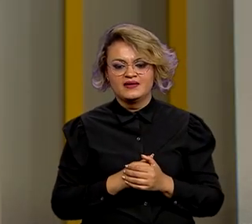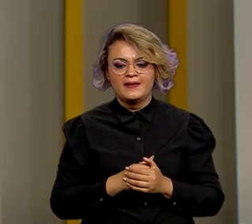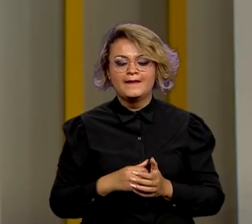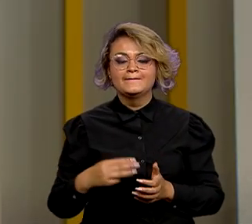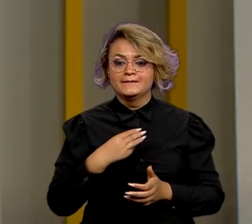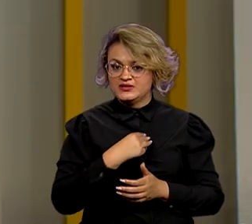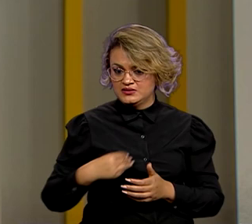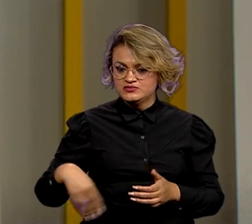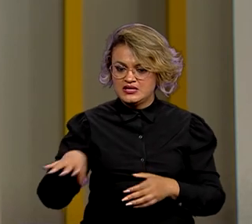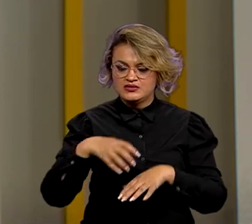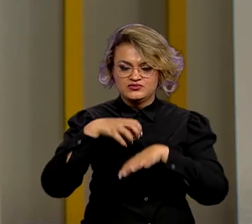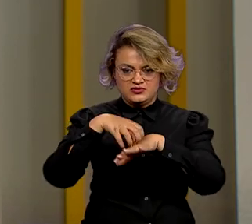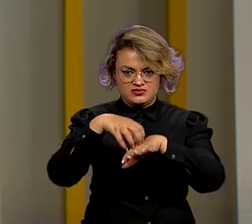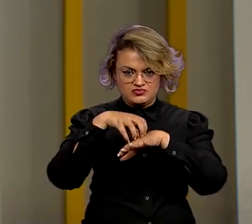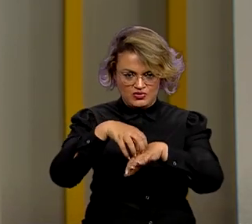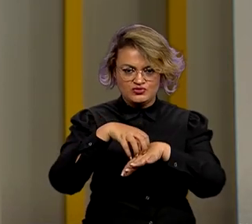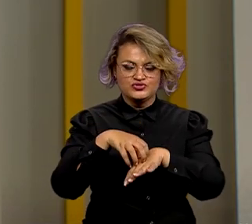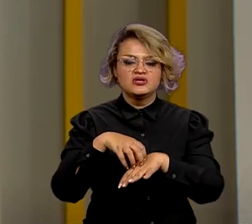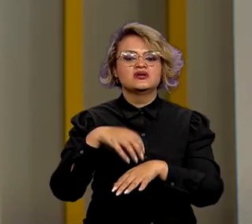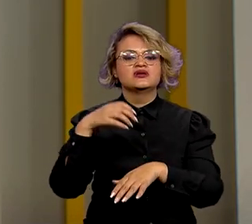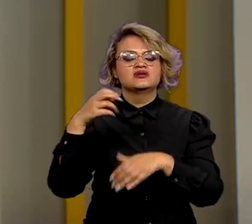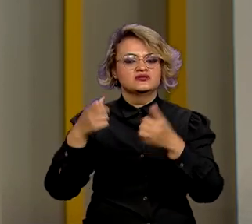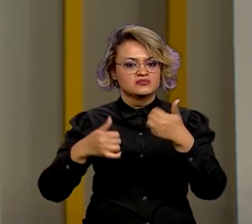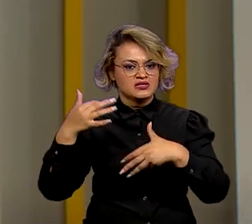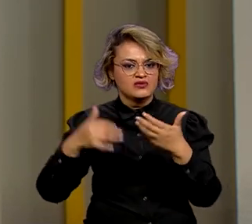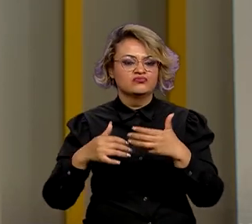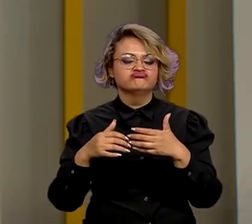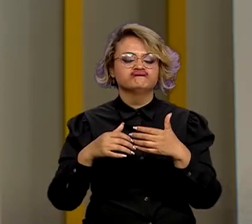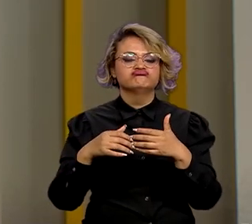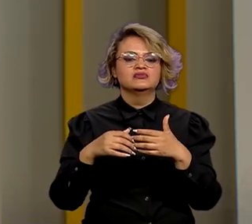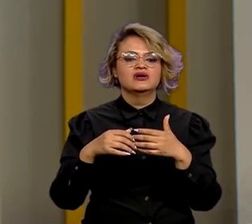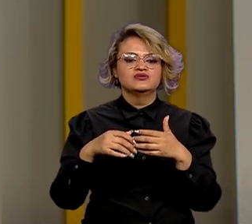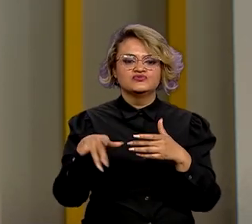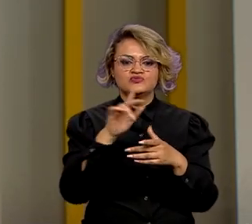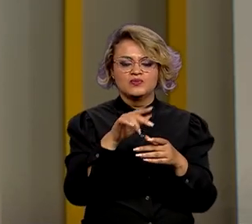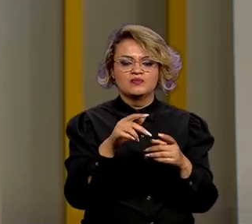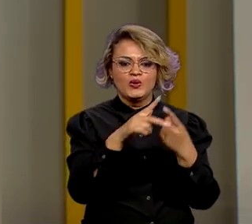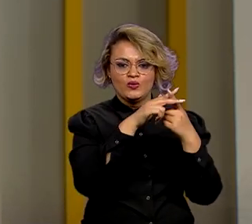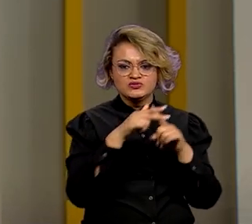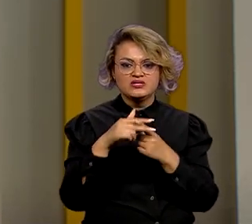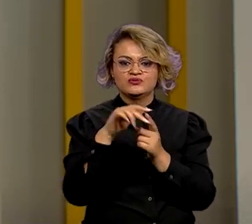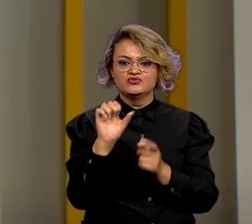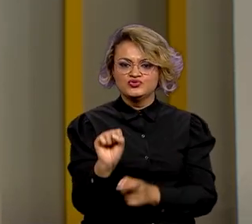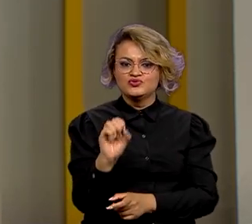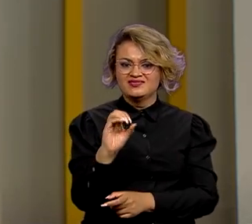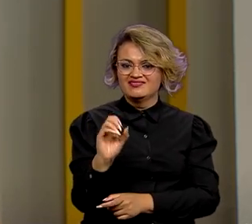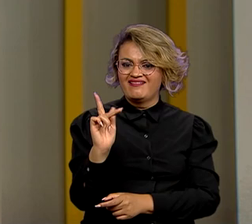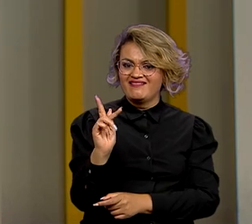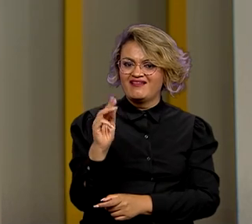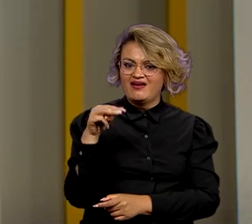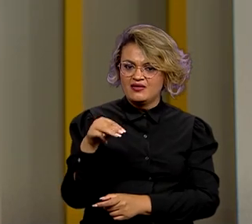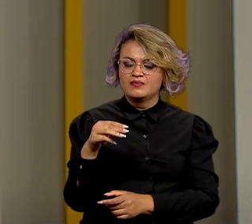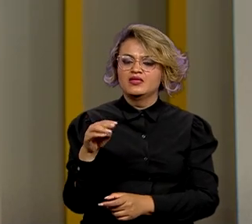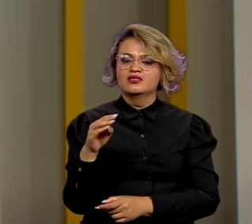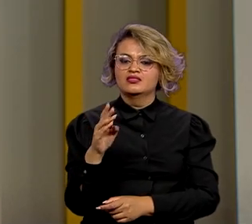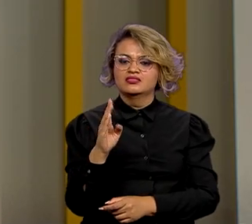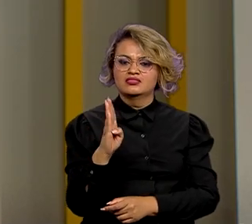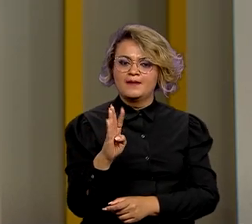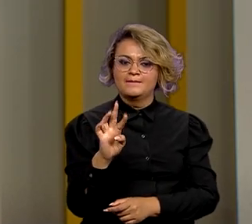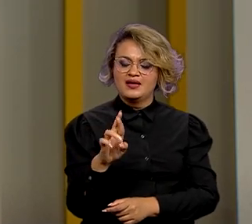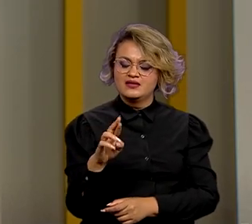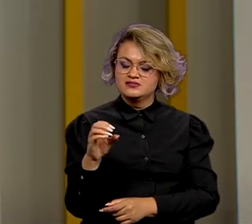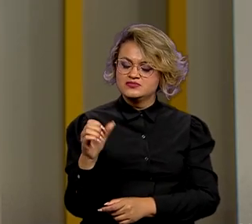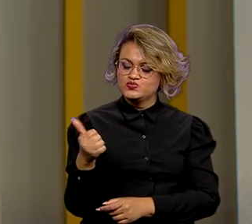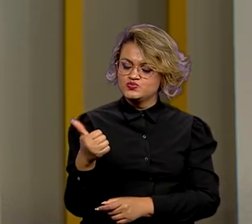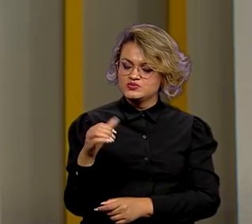ministro dos Transportes, Renan Filho, também autorizou a revitalização de 80 quilômetros da BR-101, no trecho